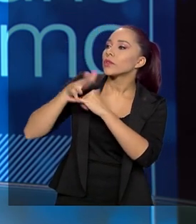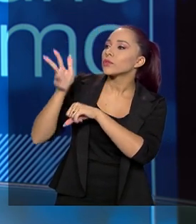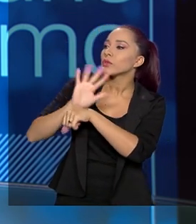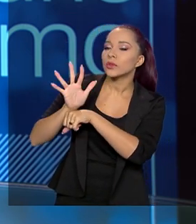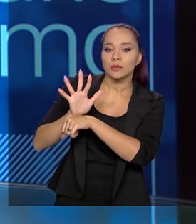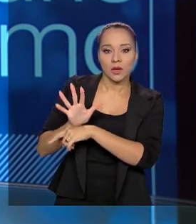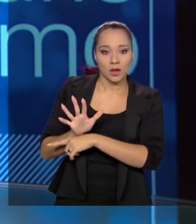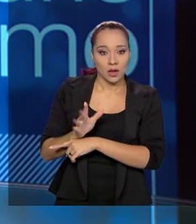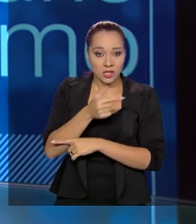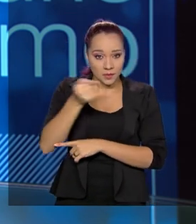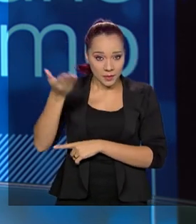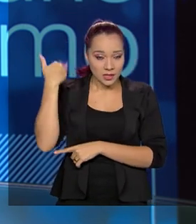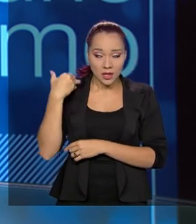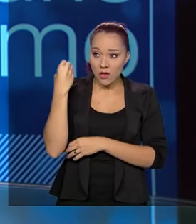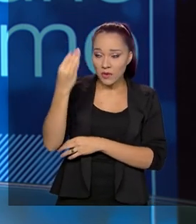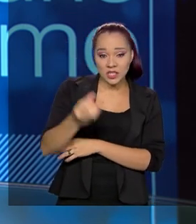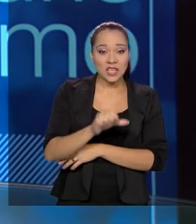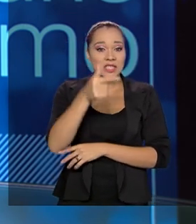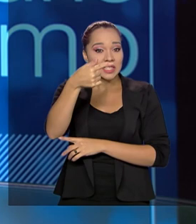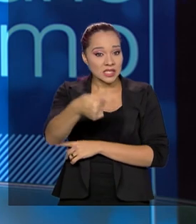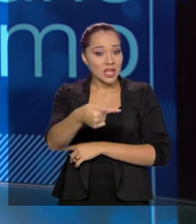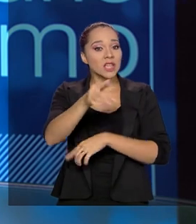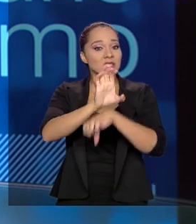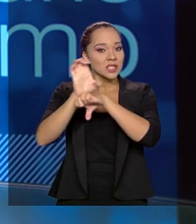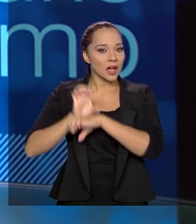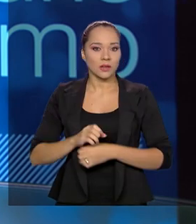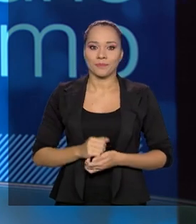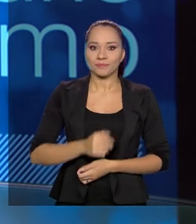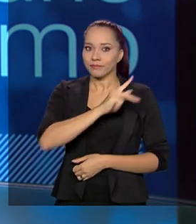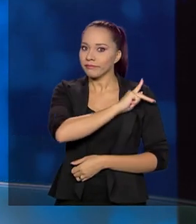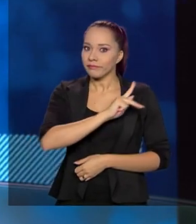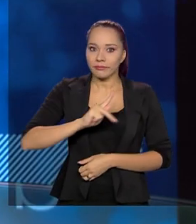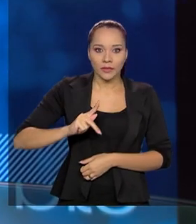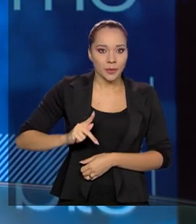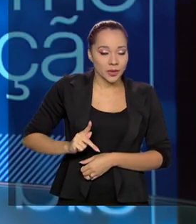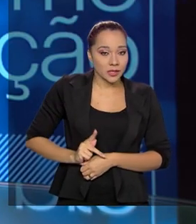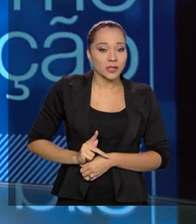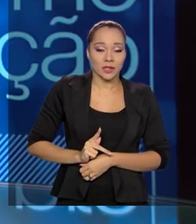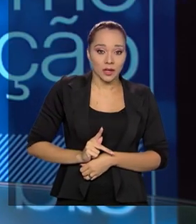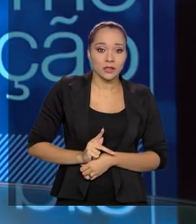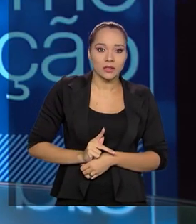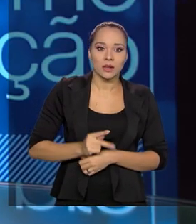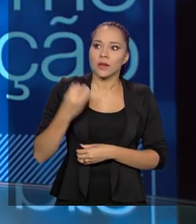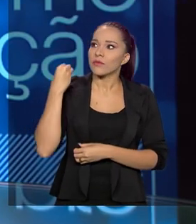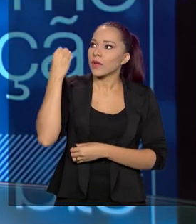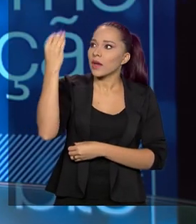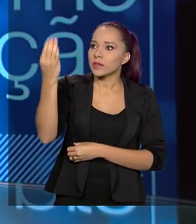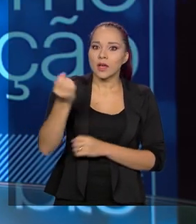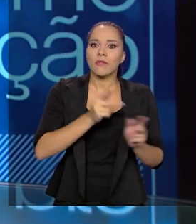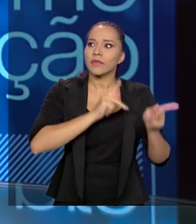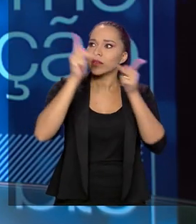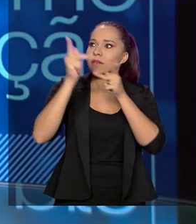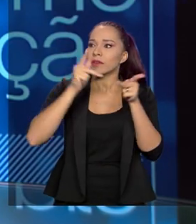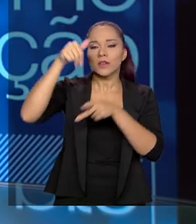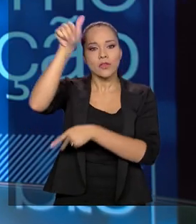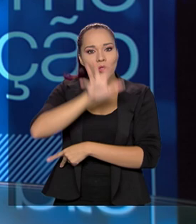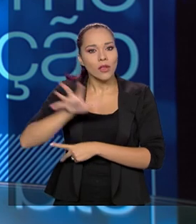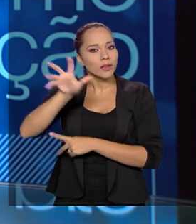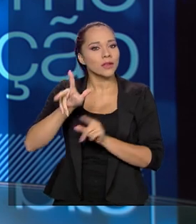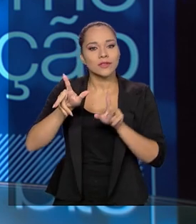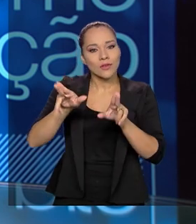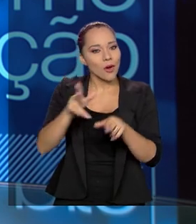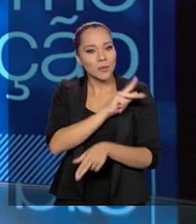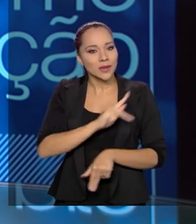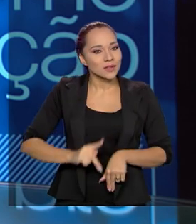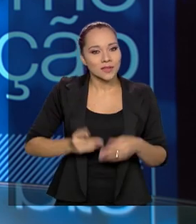eu viajei em sete estados. O presidente, eu nunca vi um presidente viajar tanto, nunca vi um presidente da República, e tanto ao Nordeste feito o nosso presidente que indo.